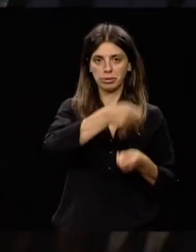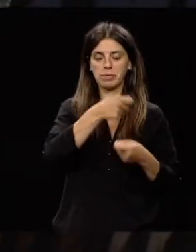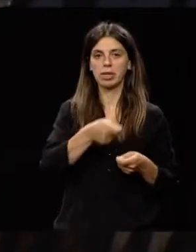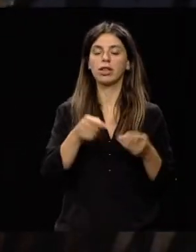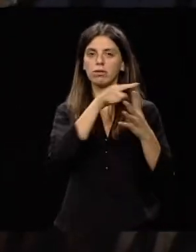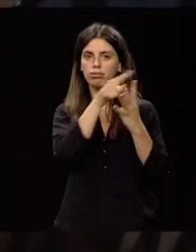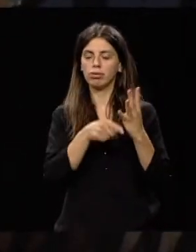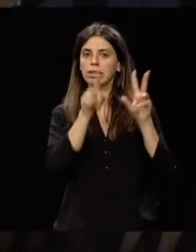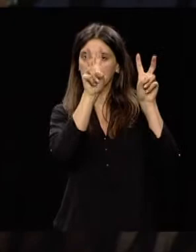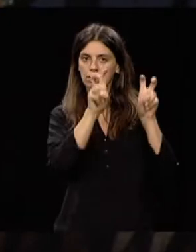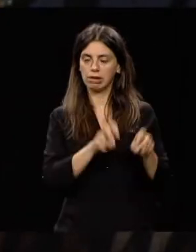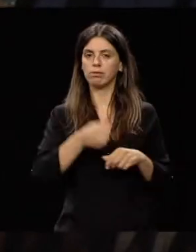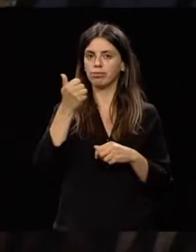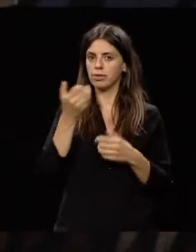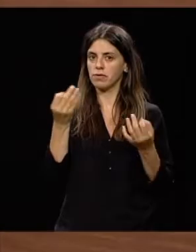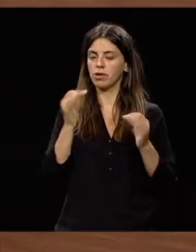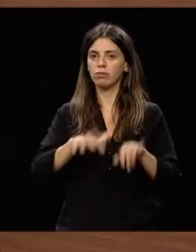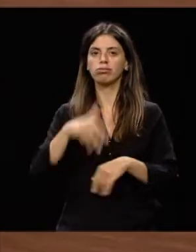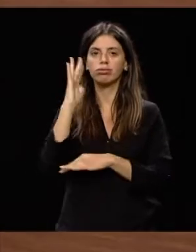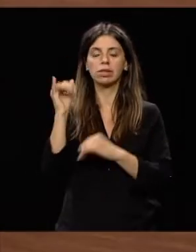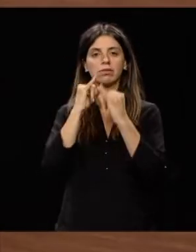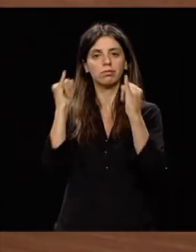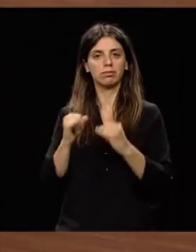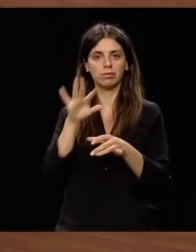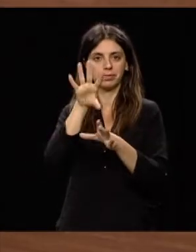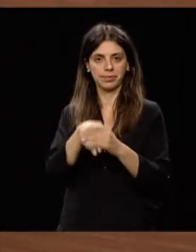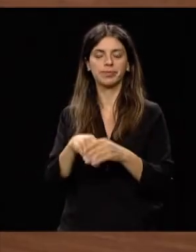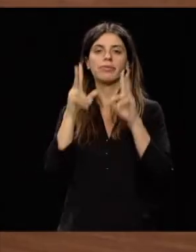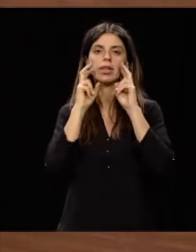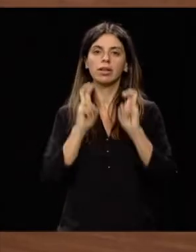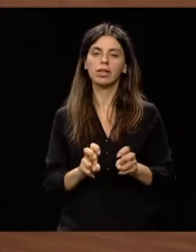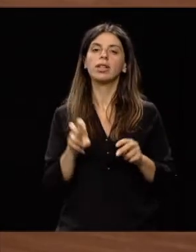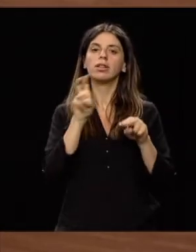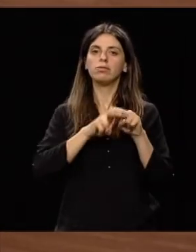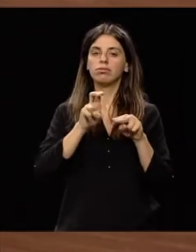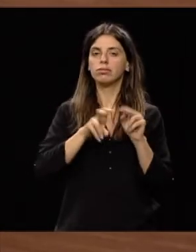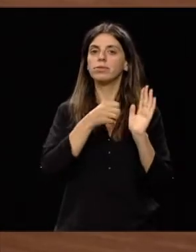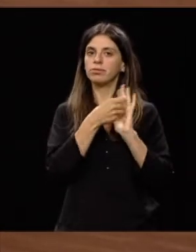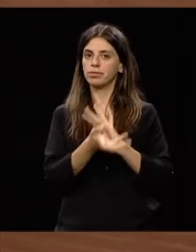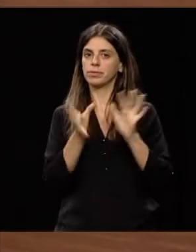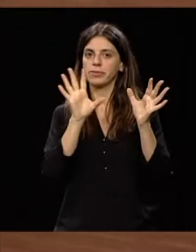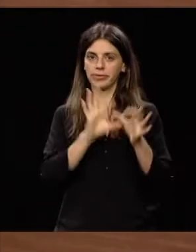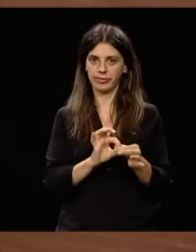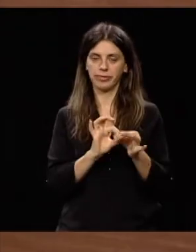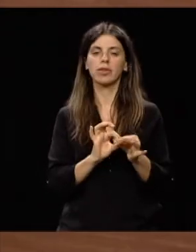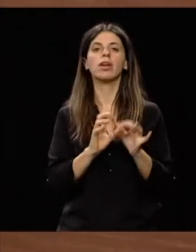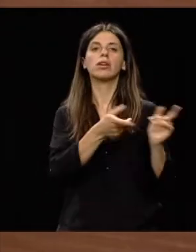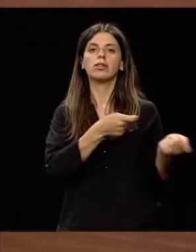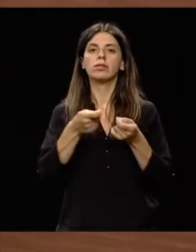temáticos da Conferência Internacional sobre Investigação Multidisciplinar, promovida pelo Politécnico de